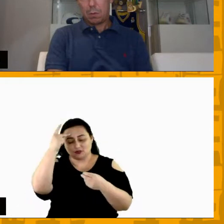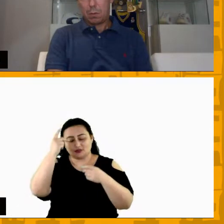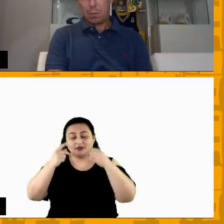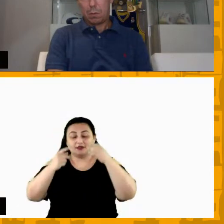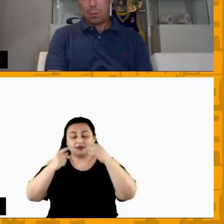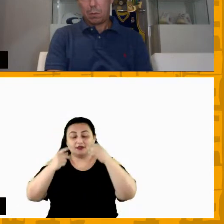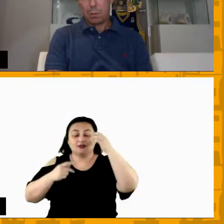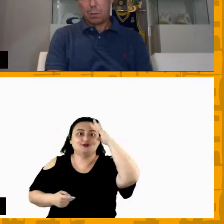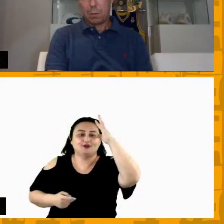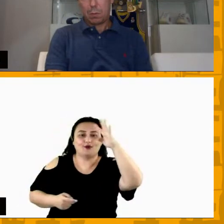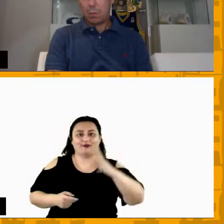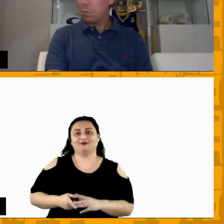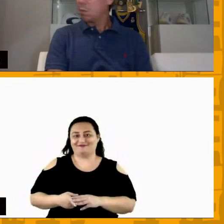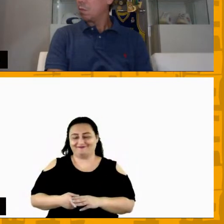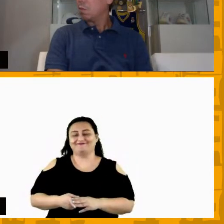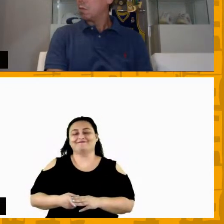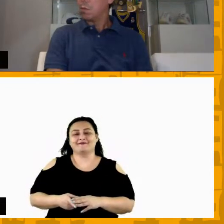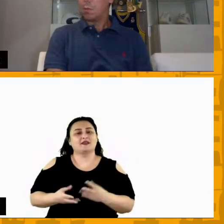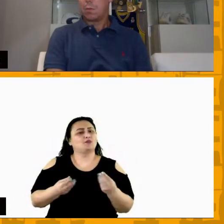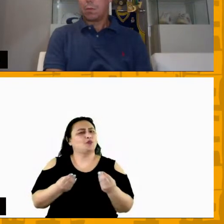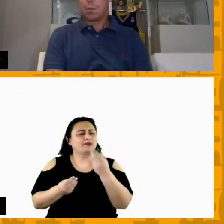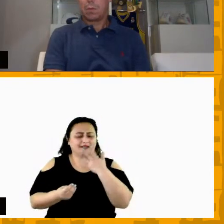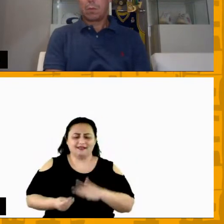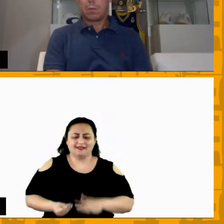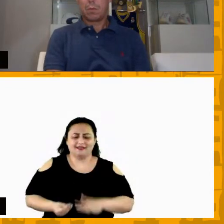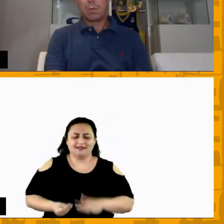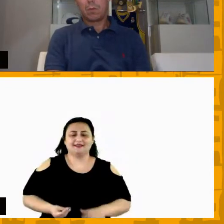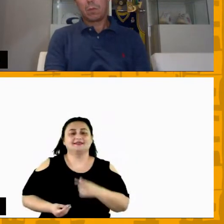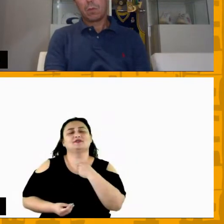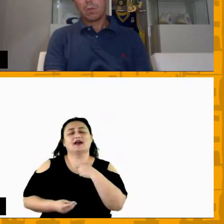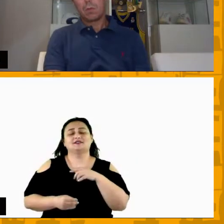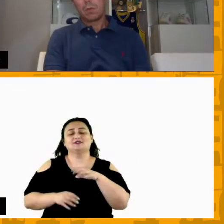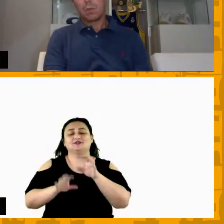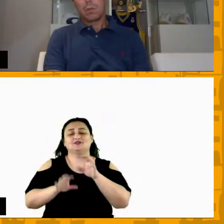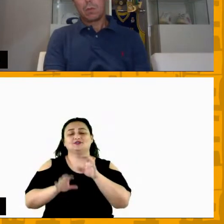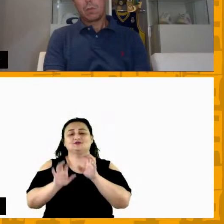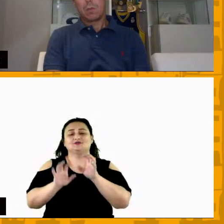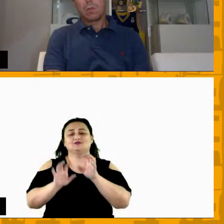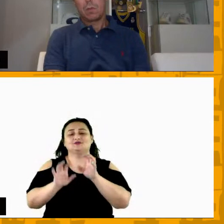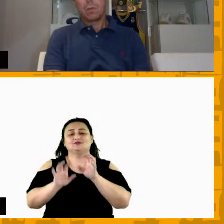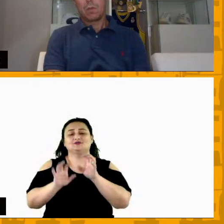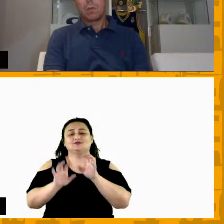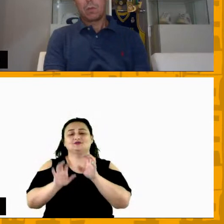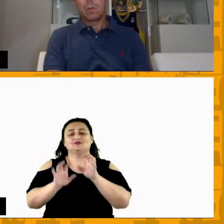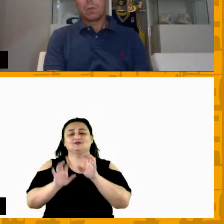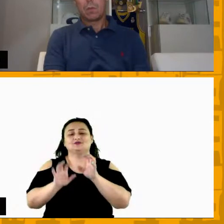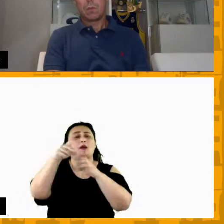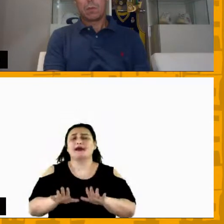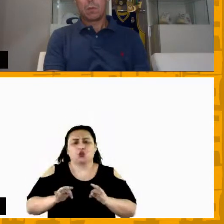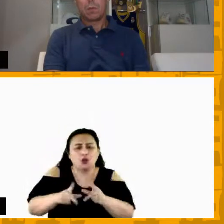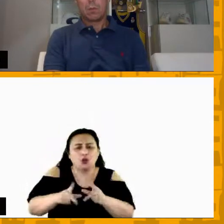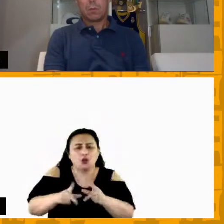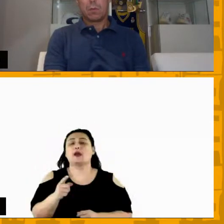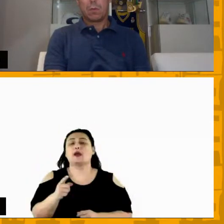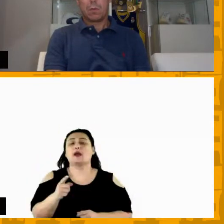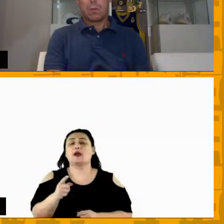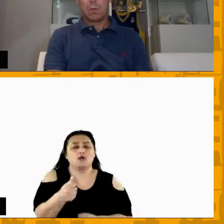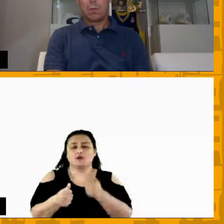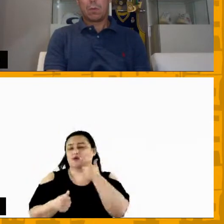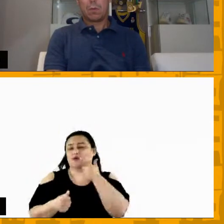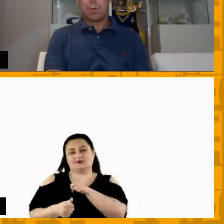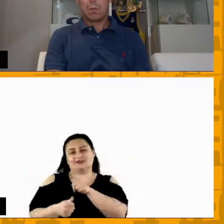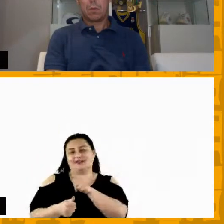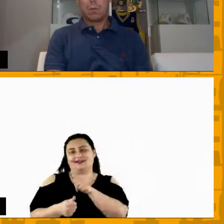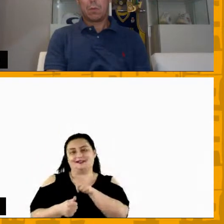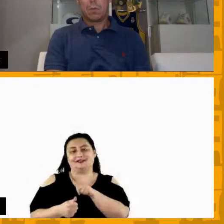futebol né é o sonho de toda criança talvez poucos conseguem chegar lá né e então a gente como